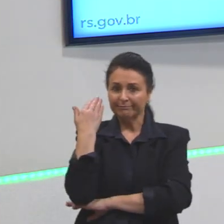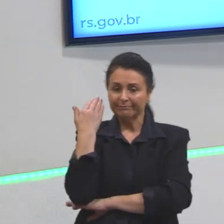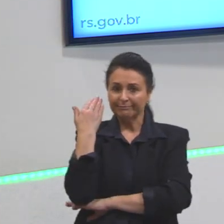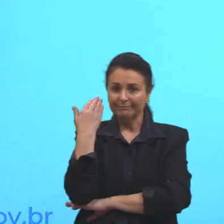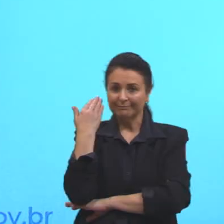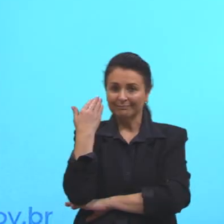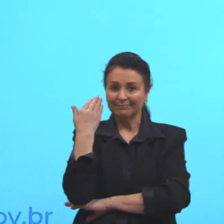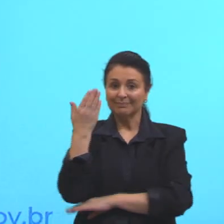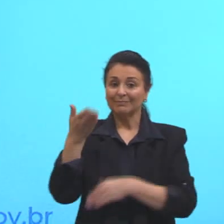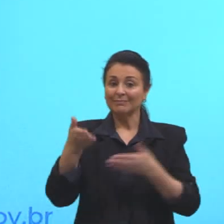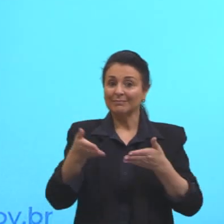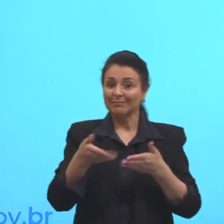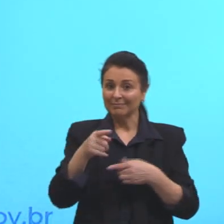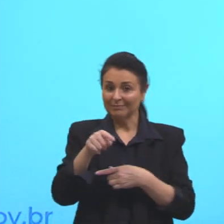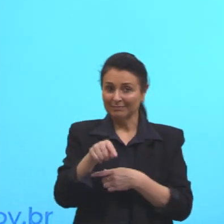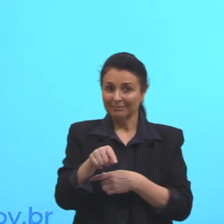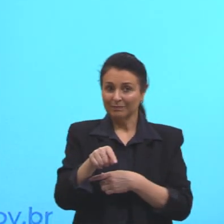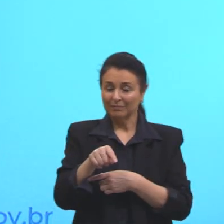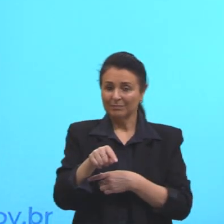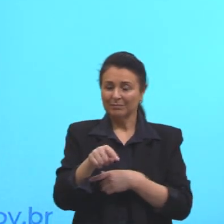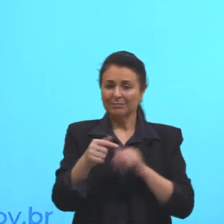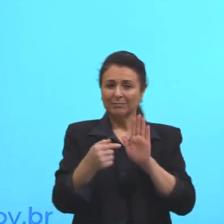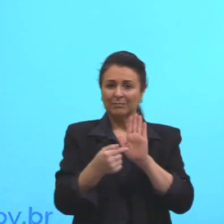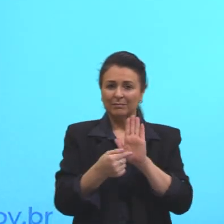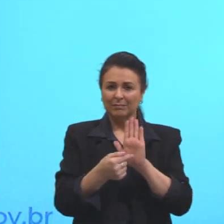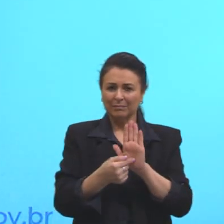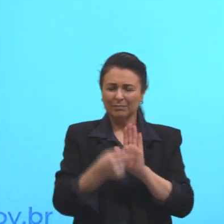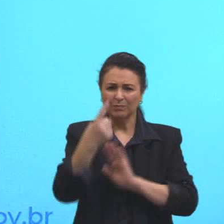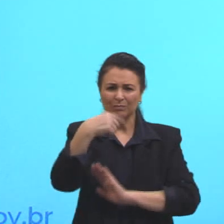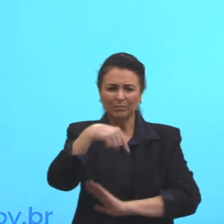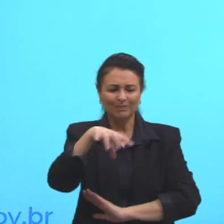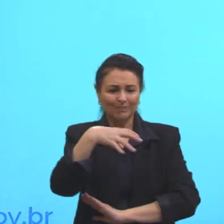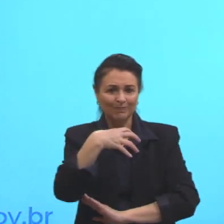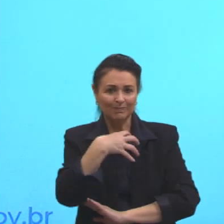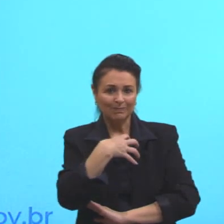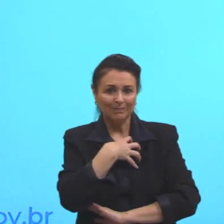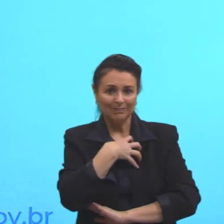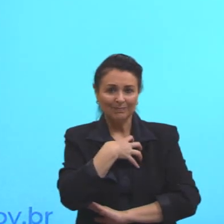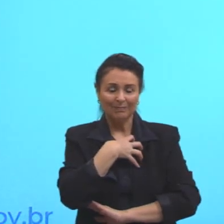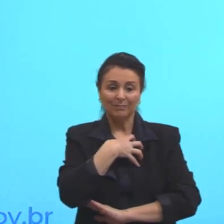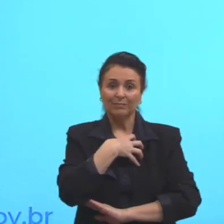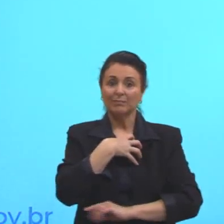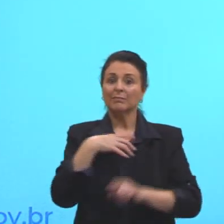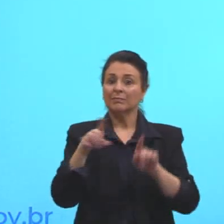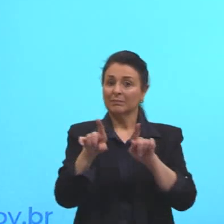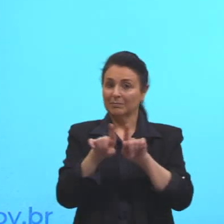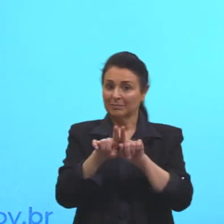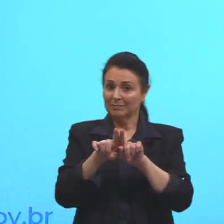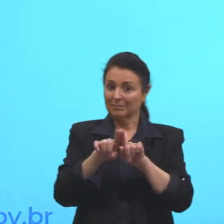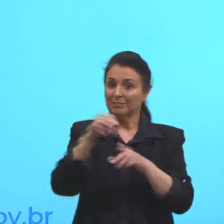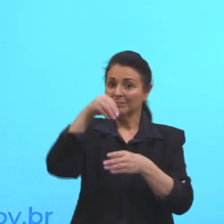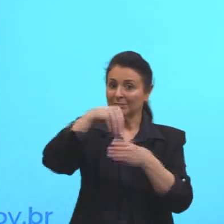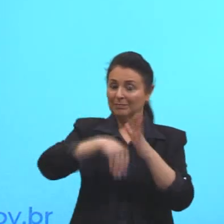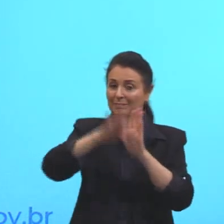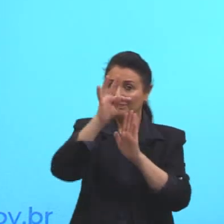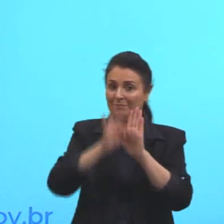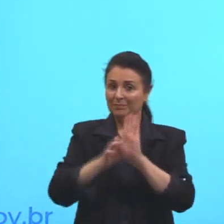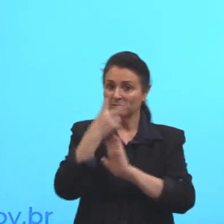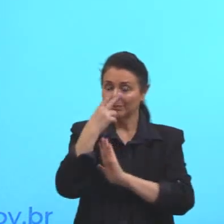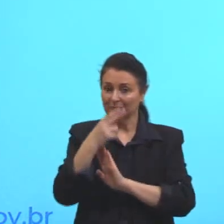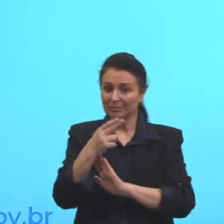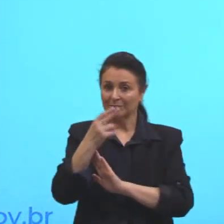aqui ele traz uma outra forma dentro do mesmo texto, indicando passado